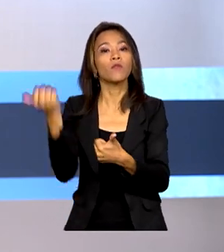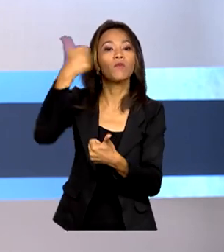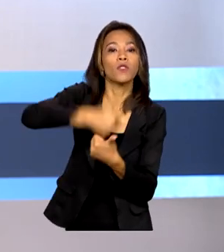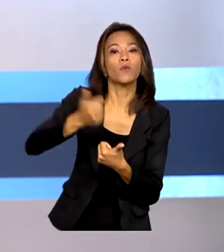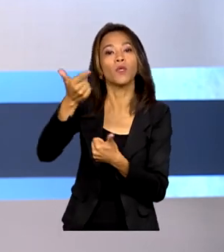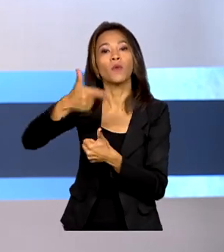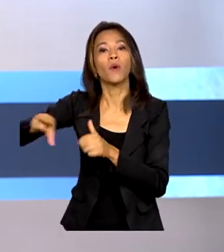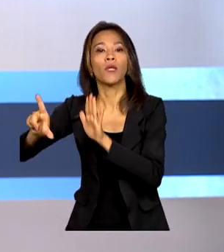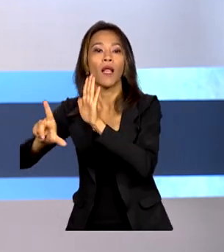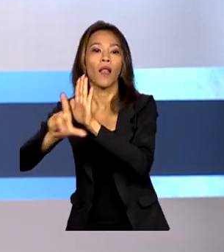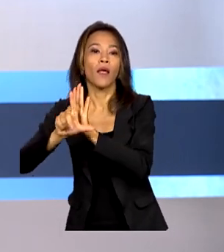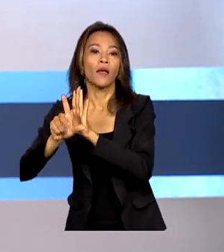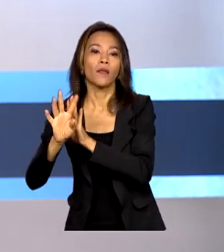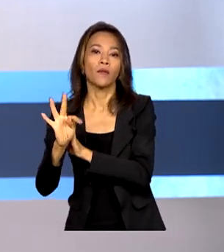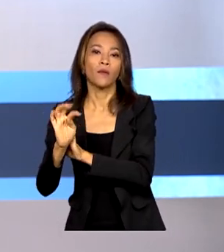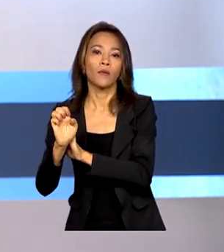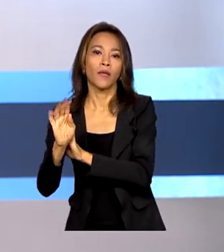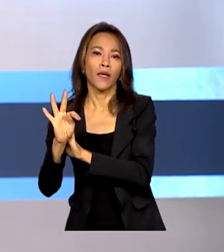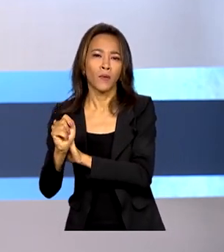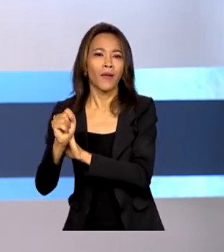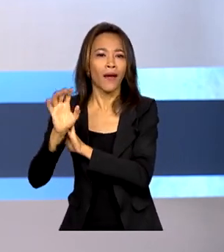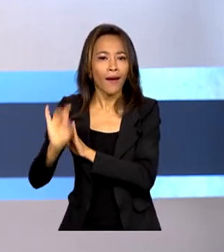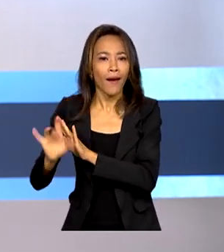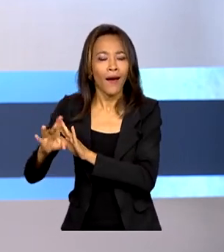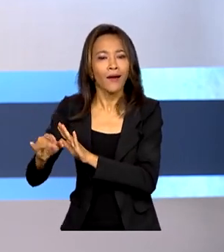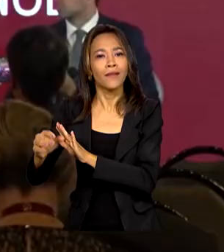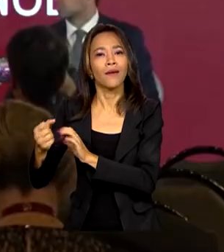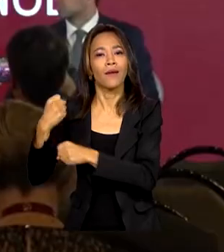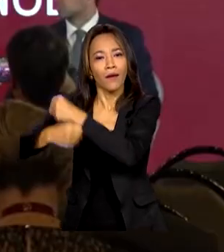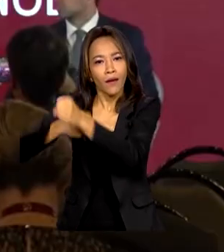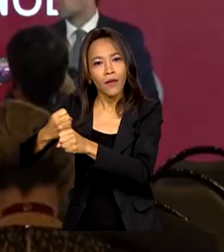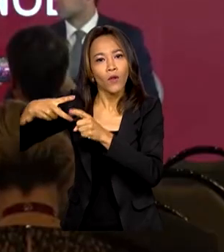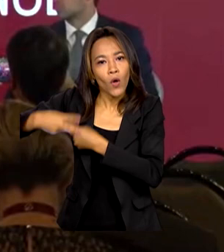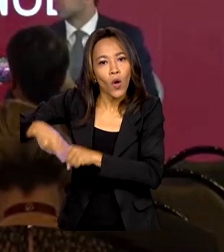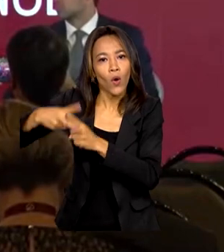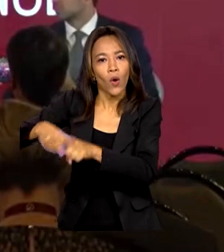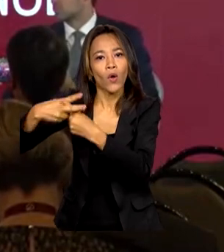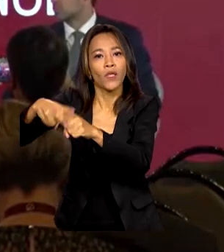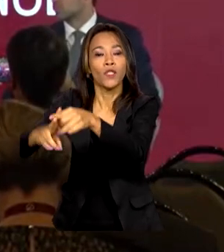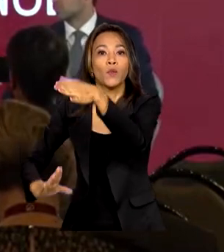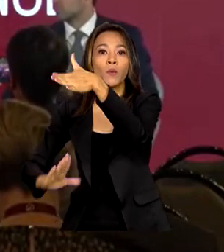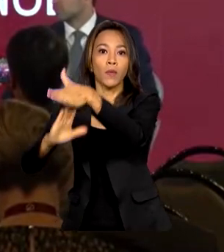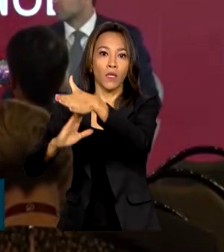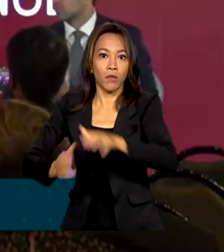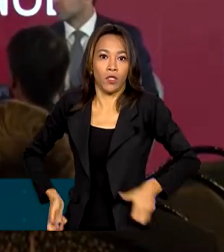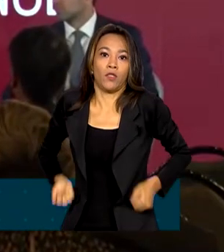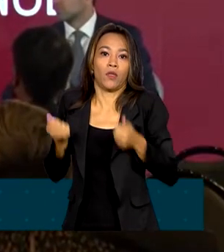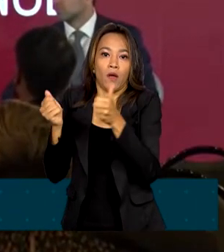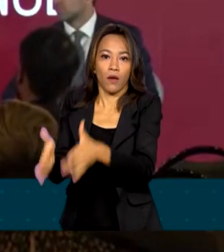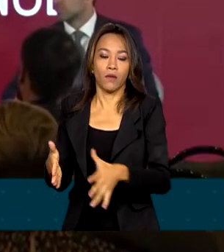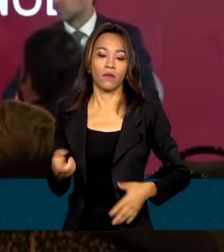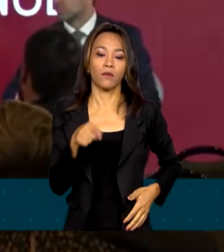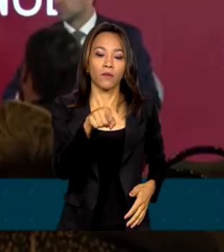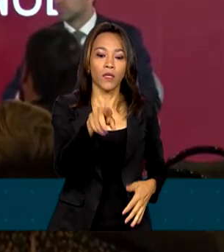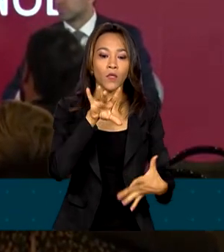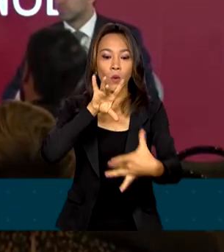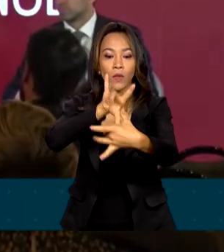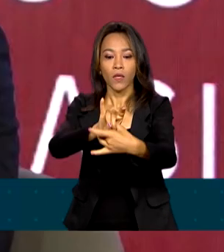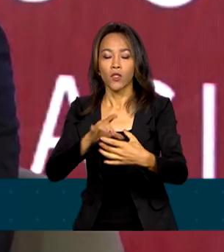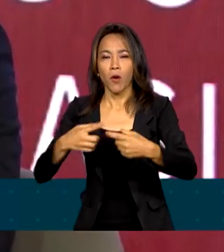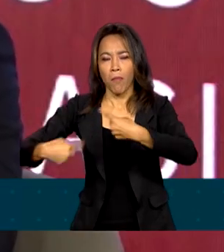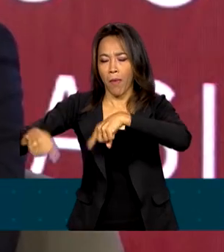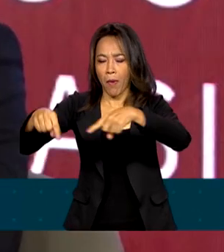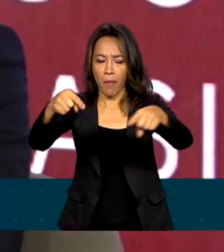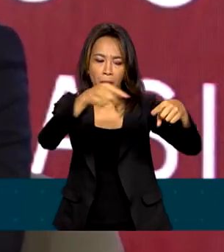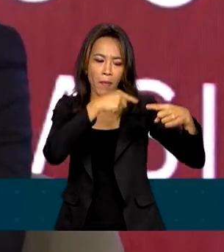corrige a cada ano o limite de gastos do poder público. Em debate sobre o ambiente político e econômico,